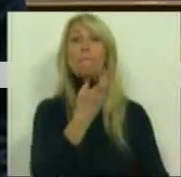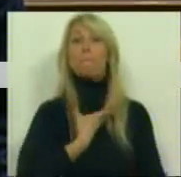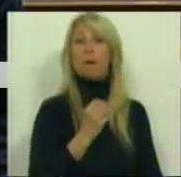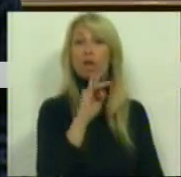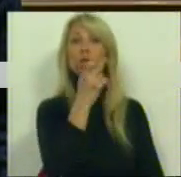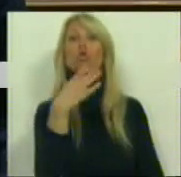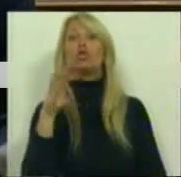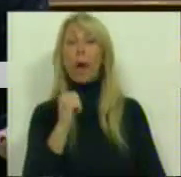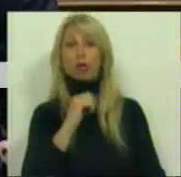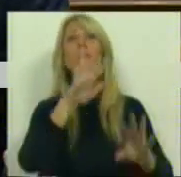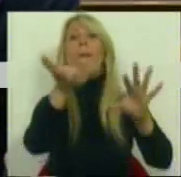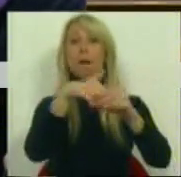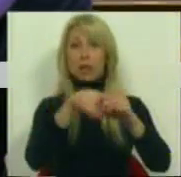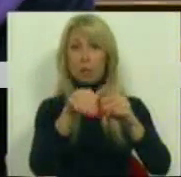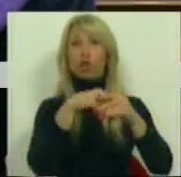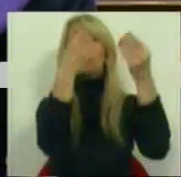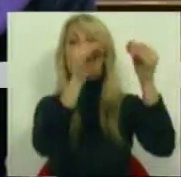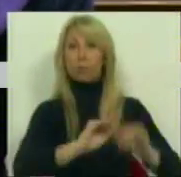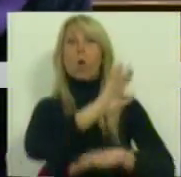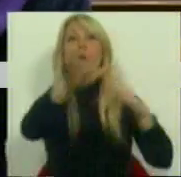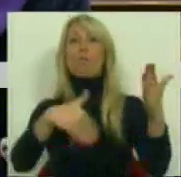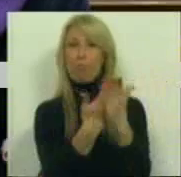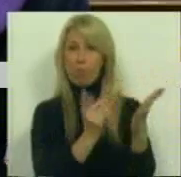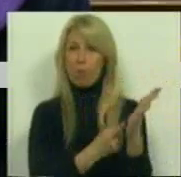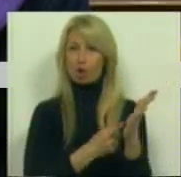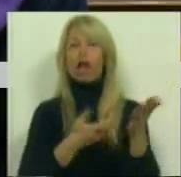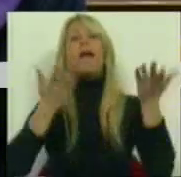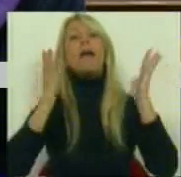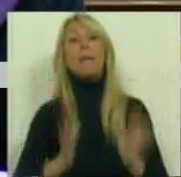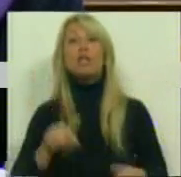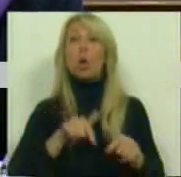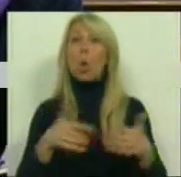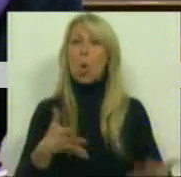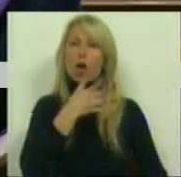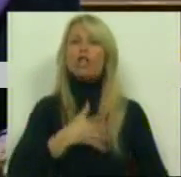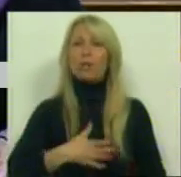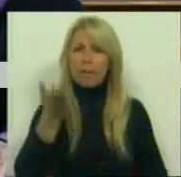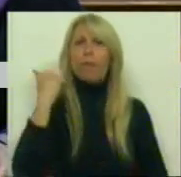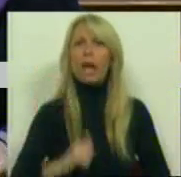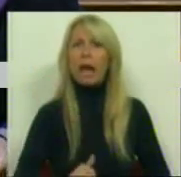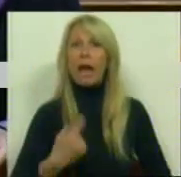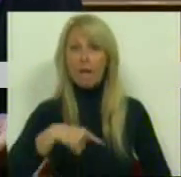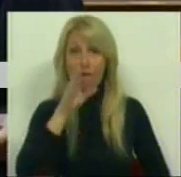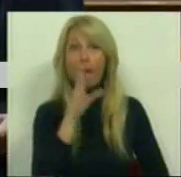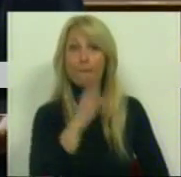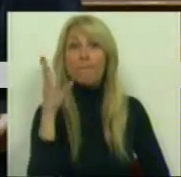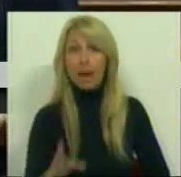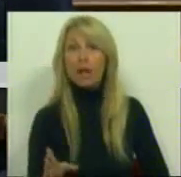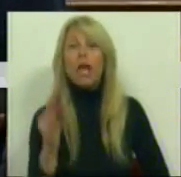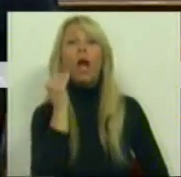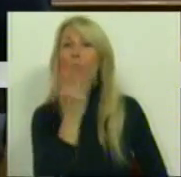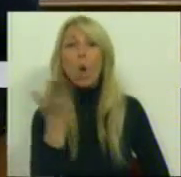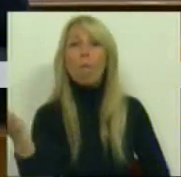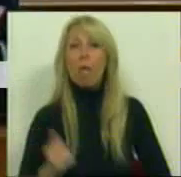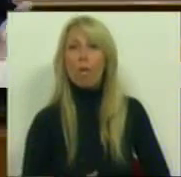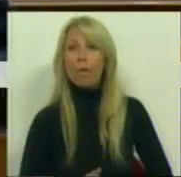destas propostas e é preciso que hoje nos diga se as vai implementar e como.